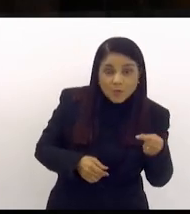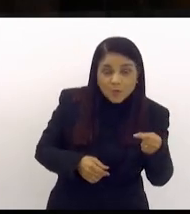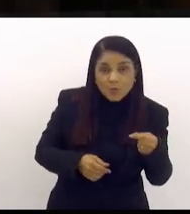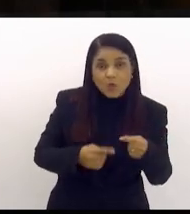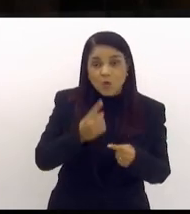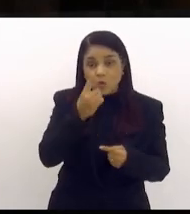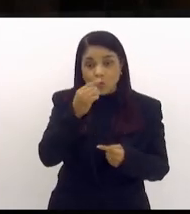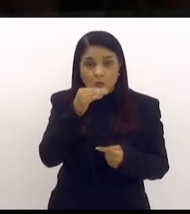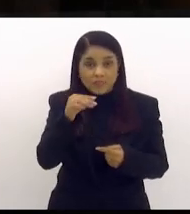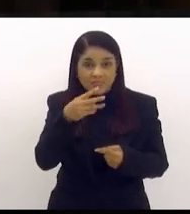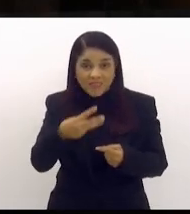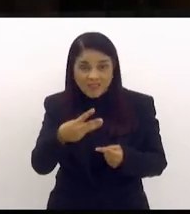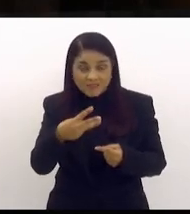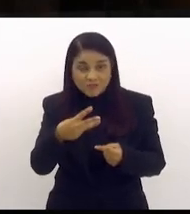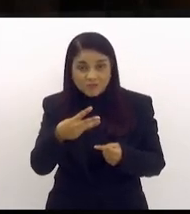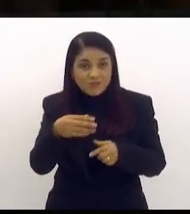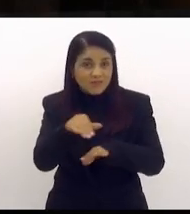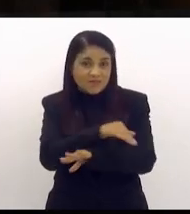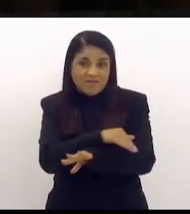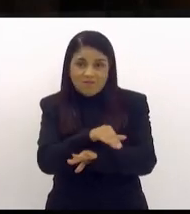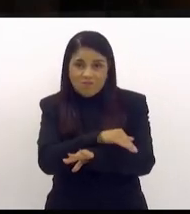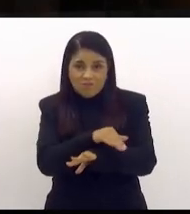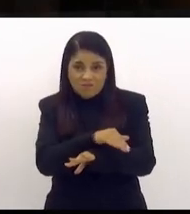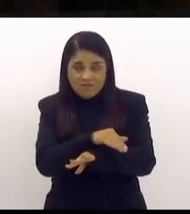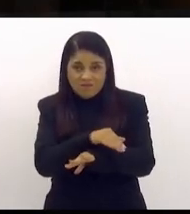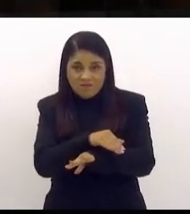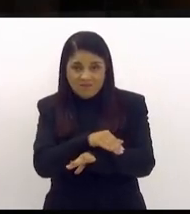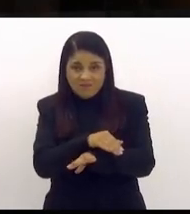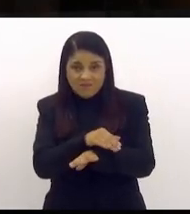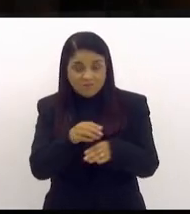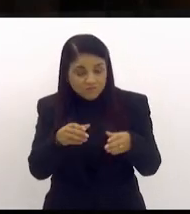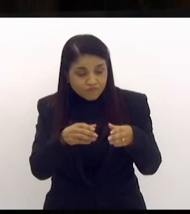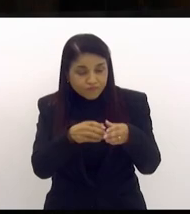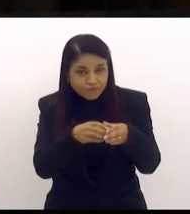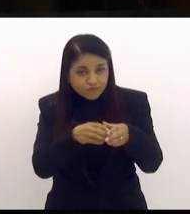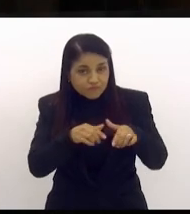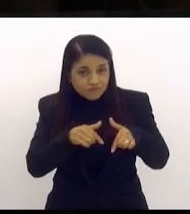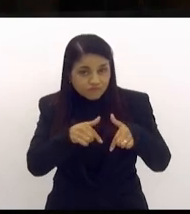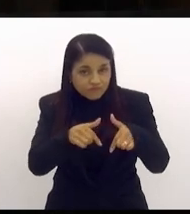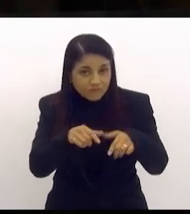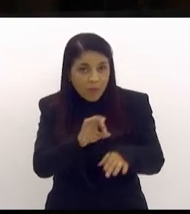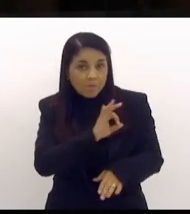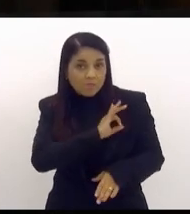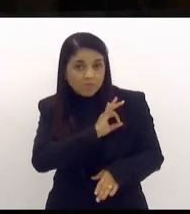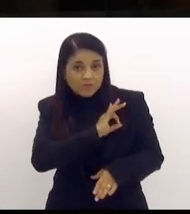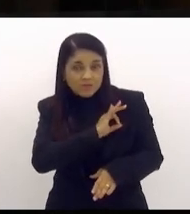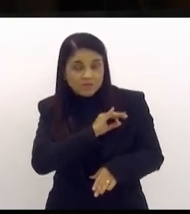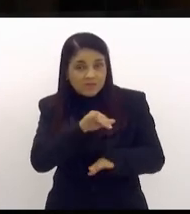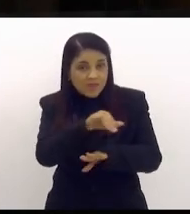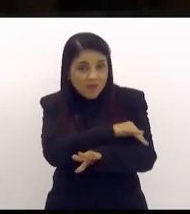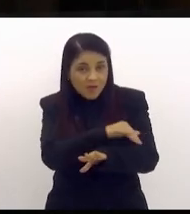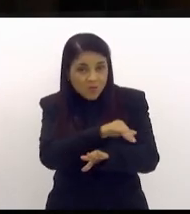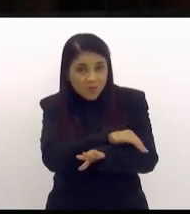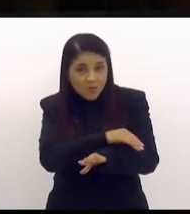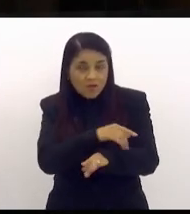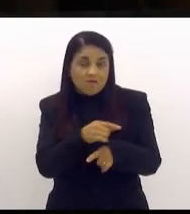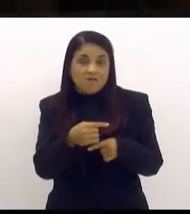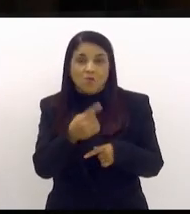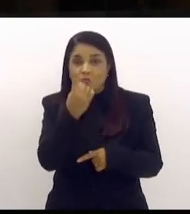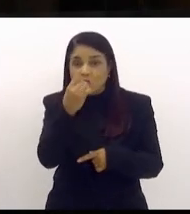etc, etc. O efetivo da polícia militar é 42 mil, aproximadamente. Vai para a rua um terço.